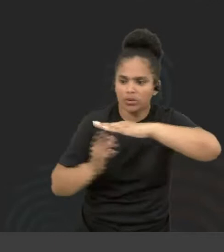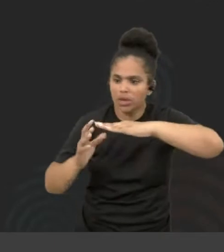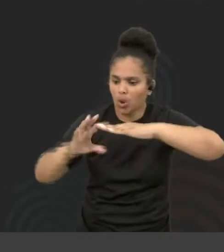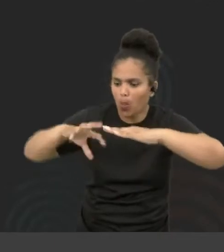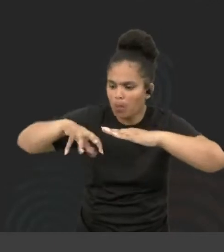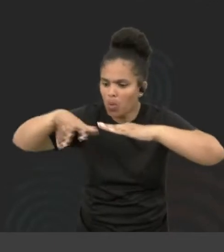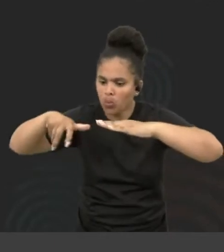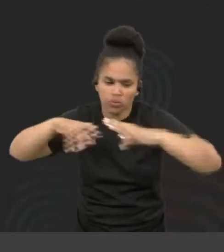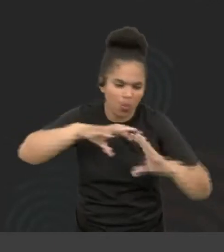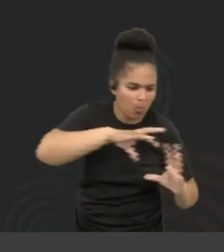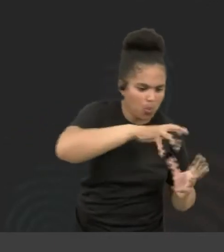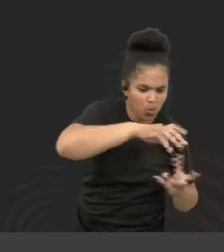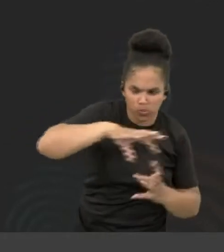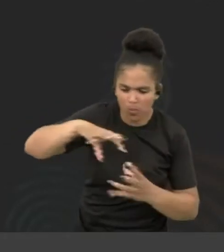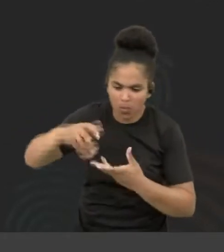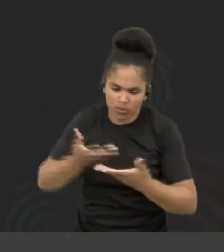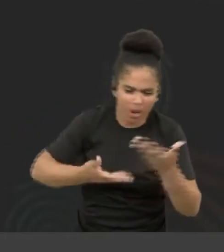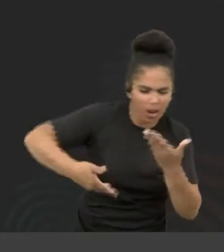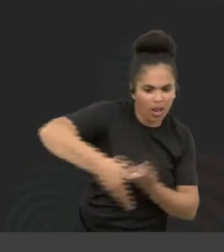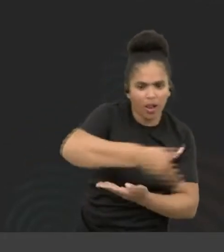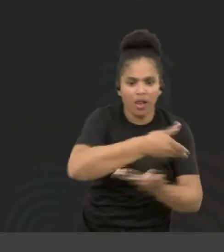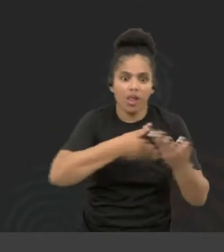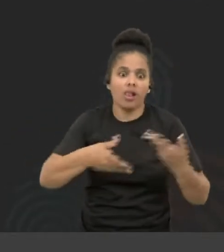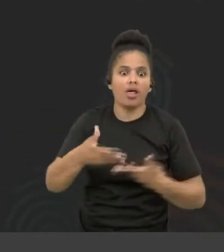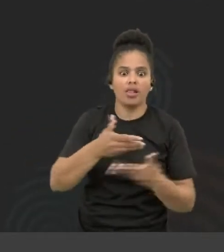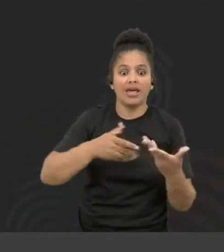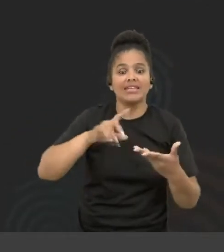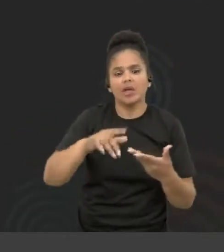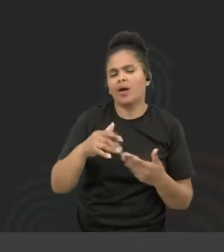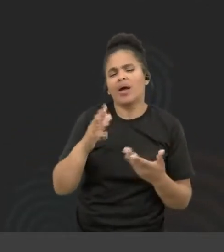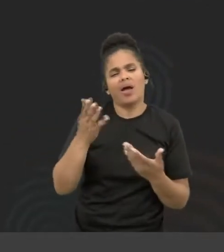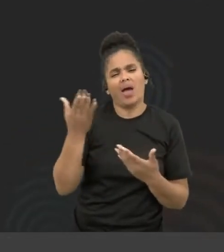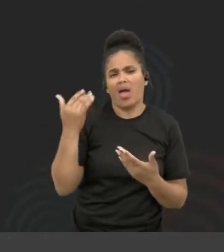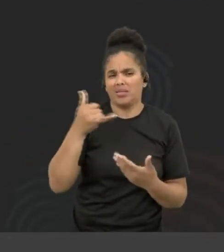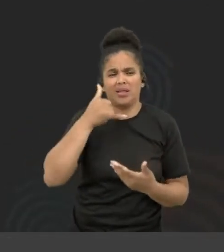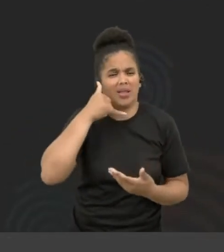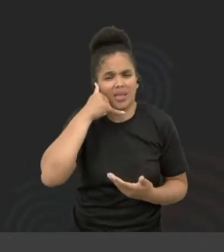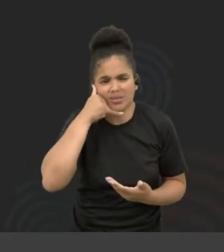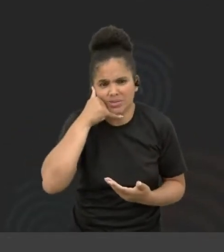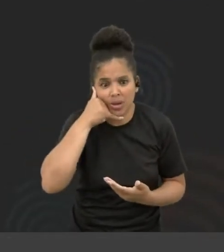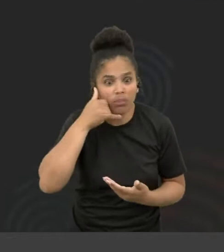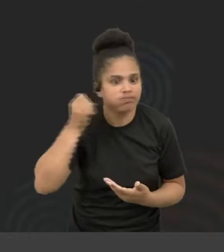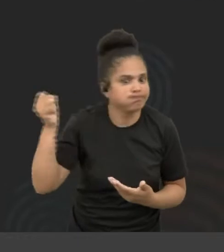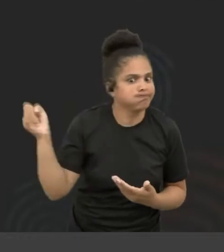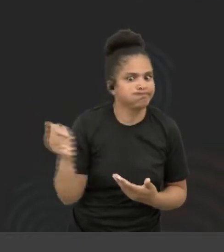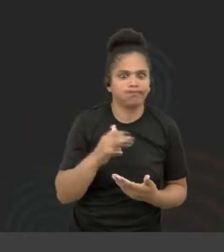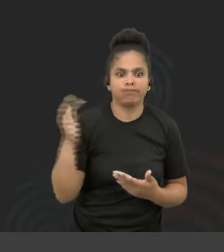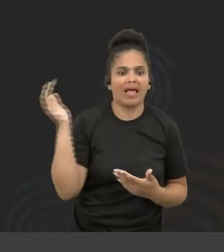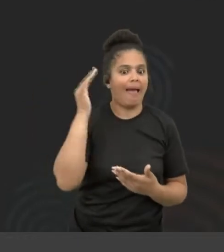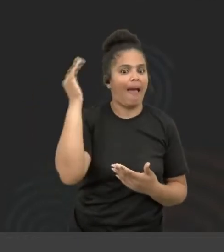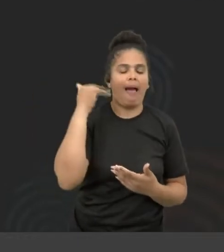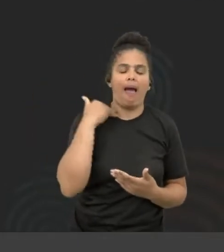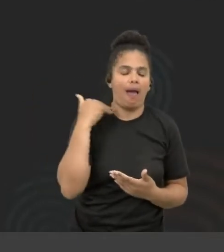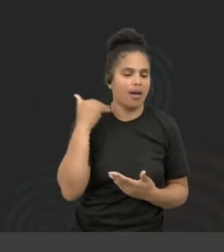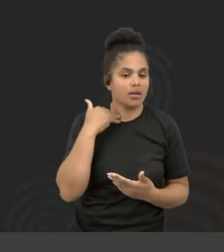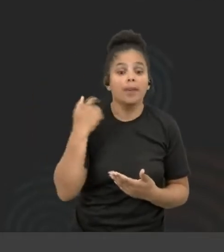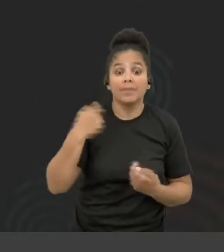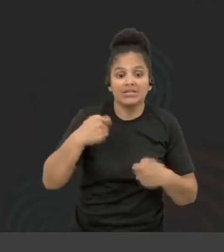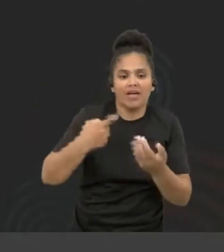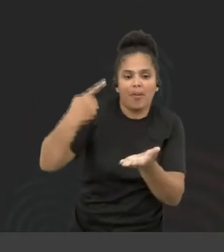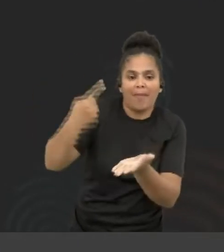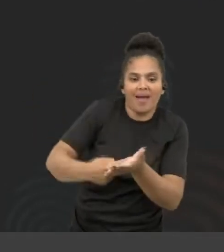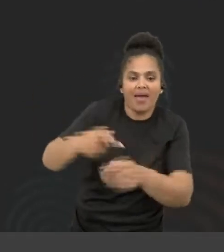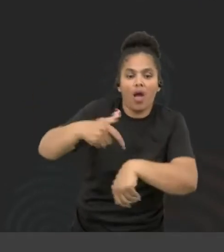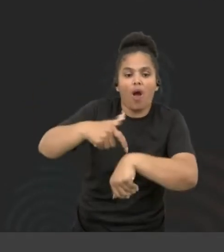mundo, nós estamos ainda numa época em que a ligação telefônica era muito cara, a gente fazia, marcava o horário para se